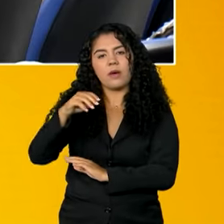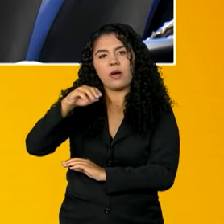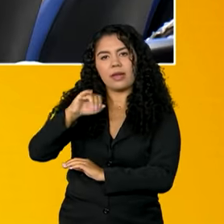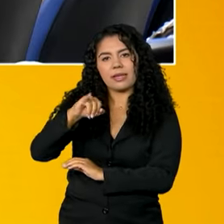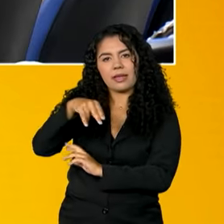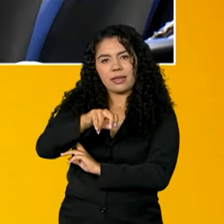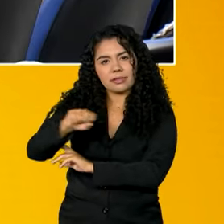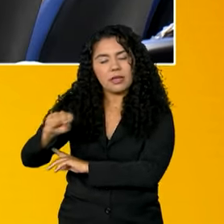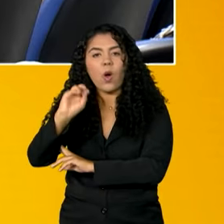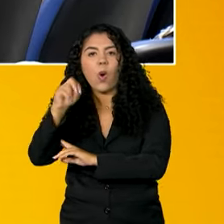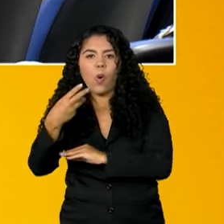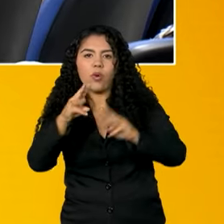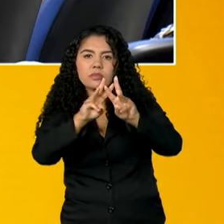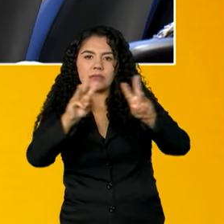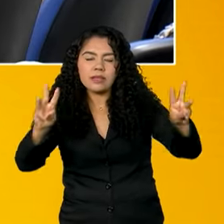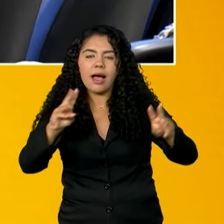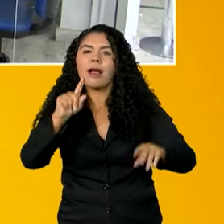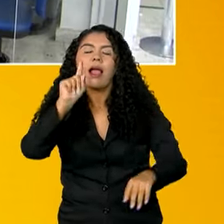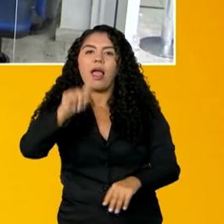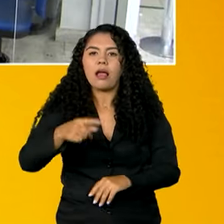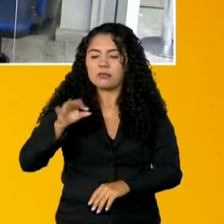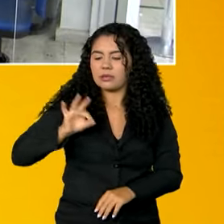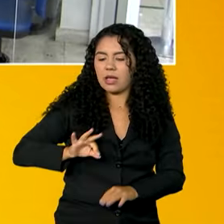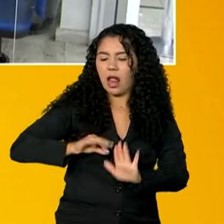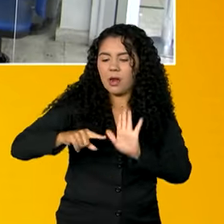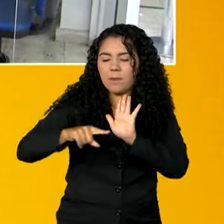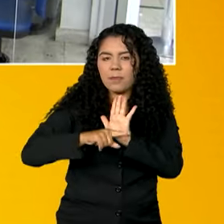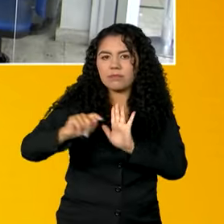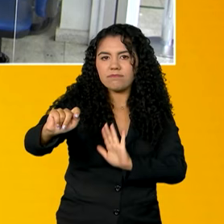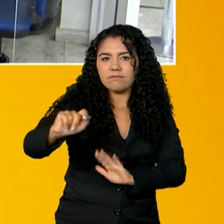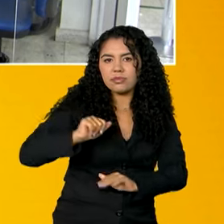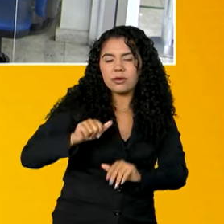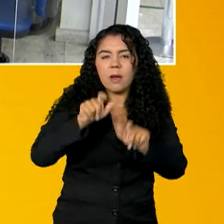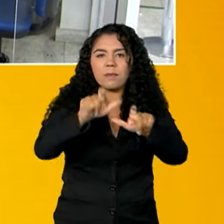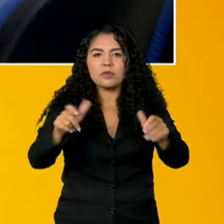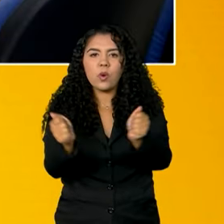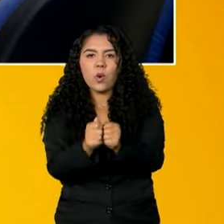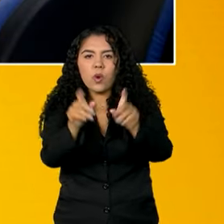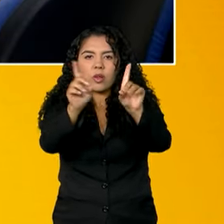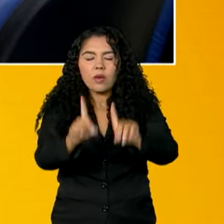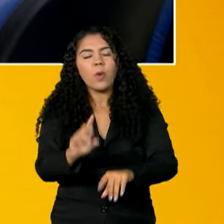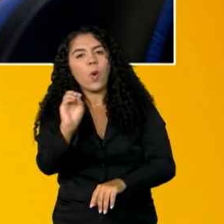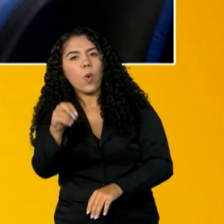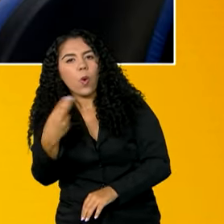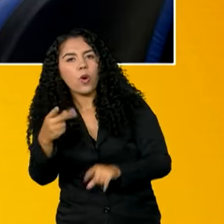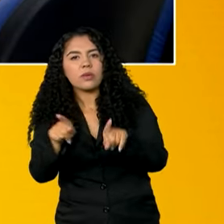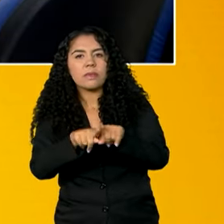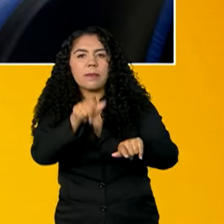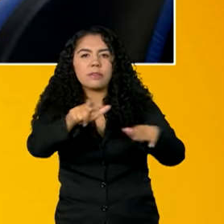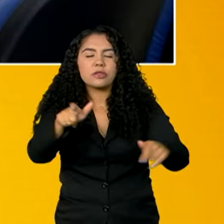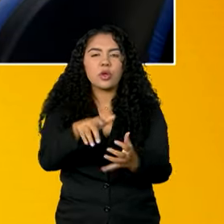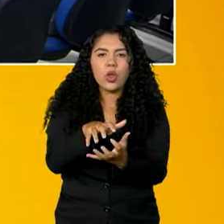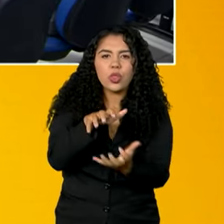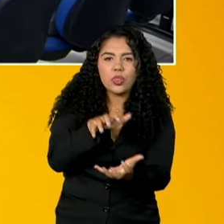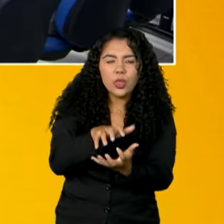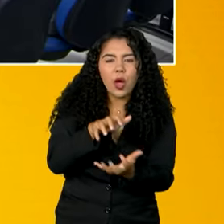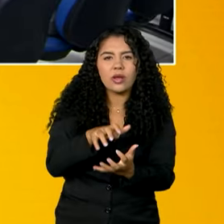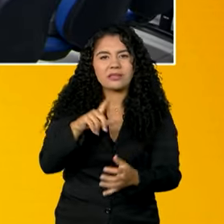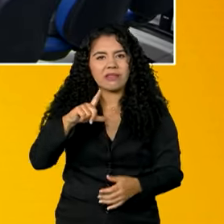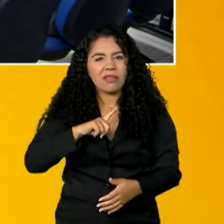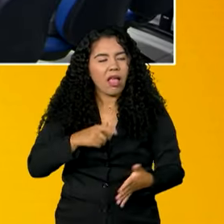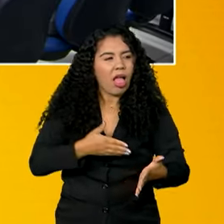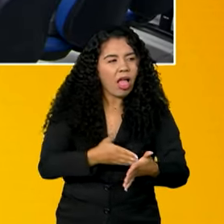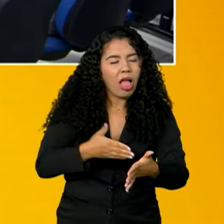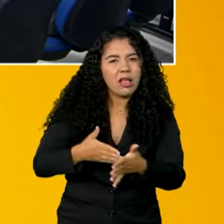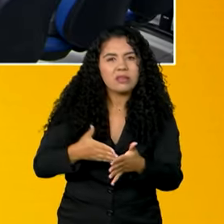de um salário mínimo mensal para pessoa com deficiência e também é para idosos que têm dificuldade em se manter, mesmo com a ajuda da família.